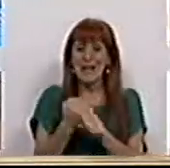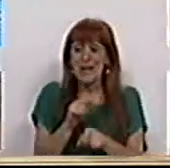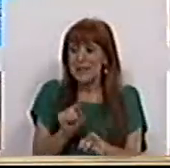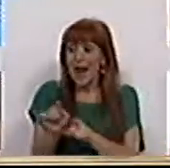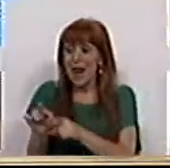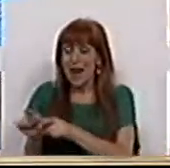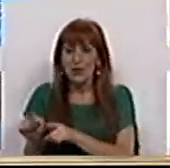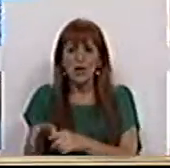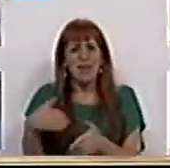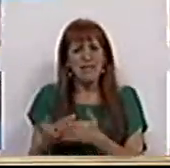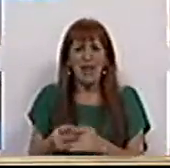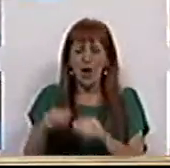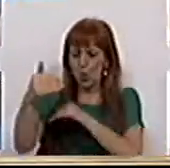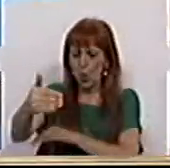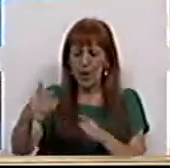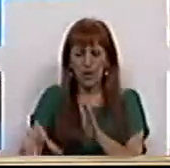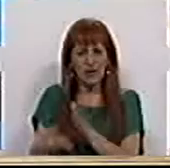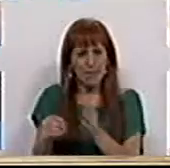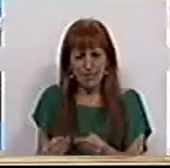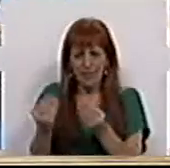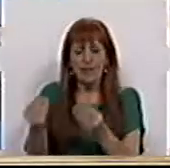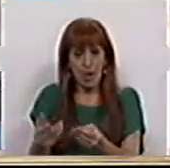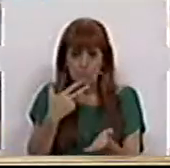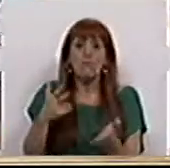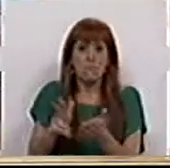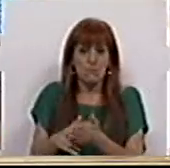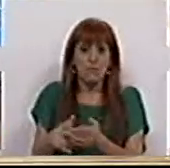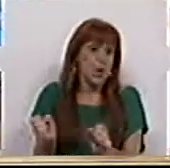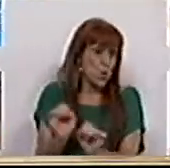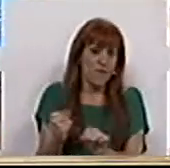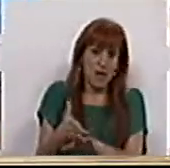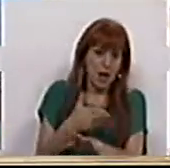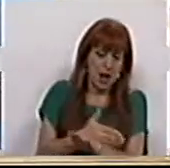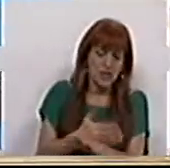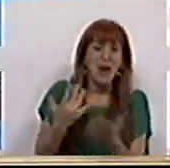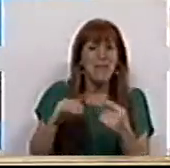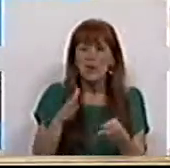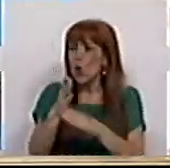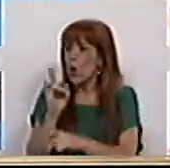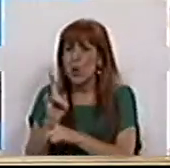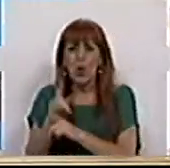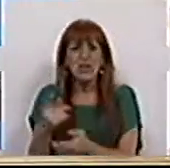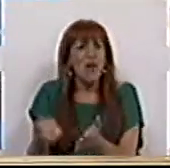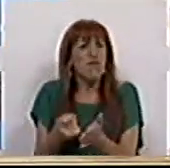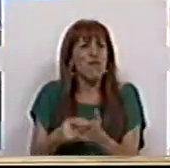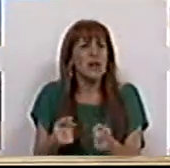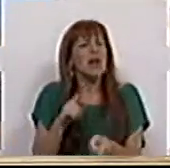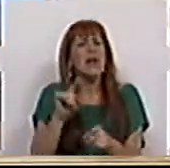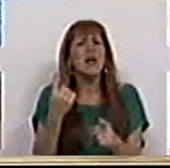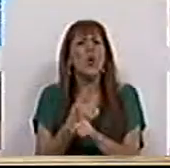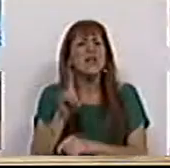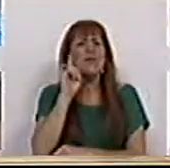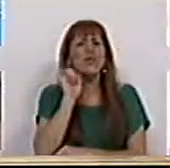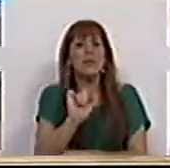entidades, dando-lhes um enquadramento legal, que é verdade que não existia, mas continua a faltar a questão